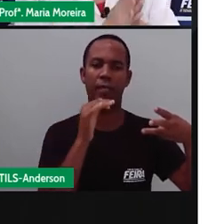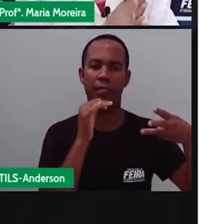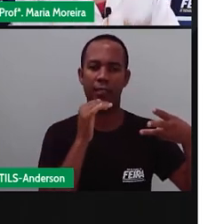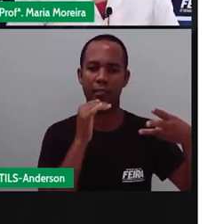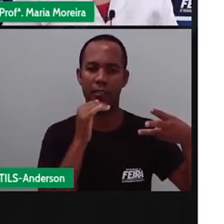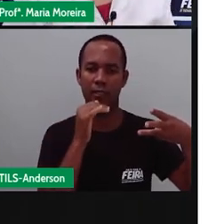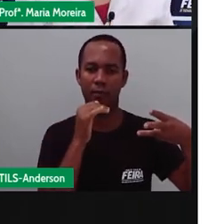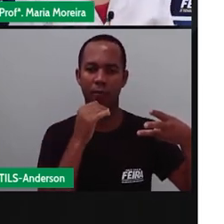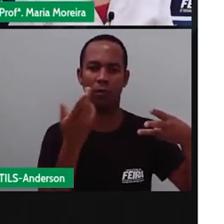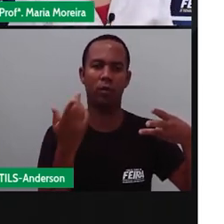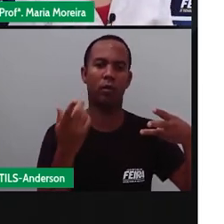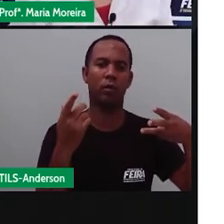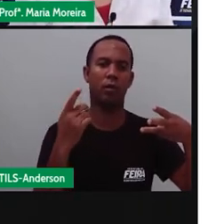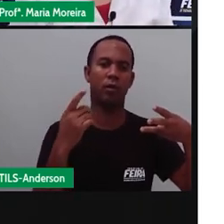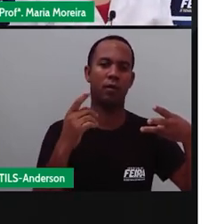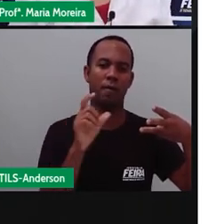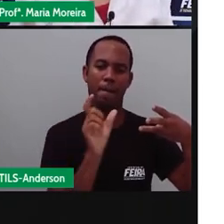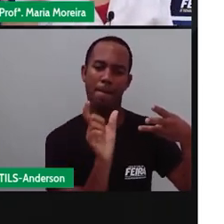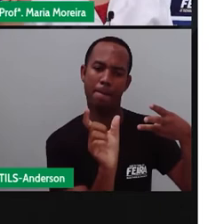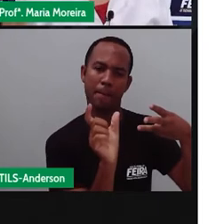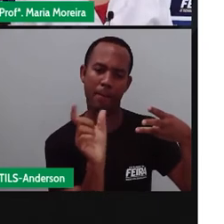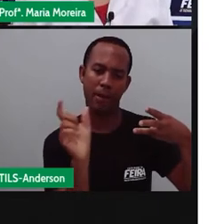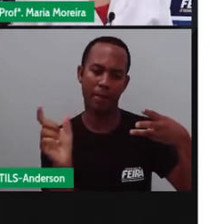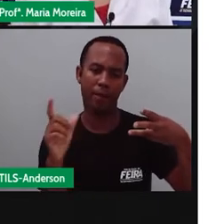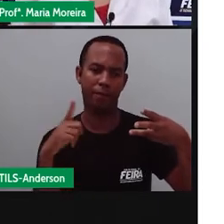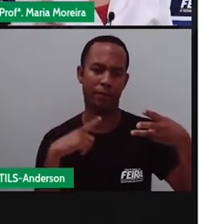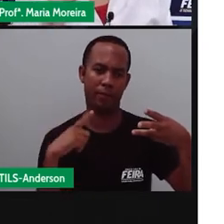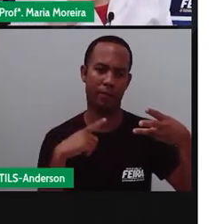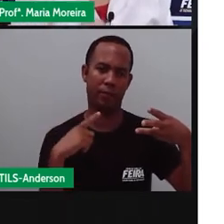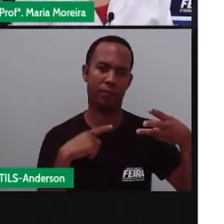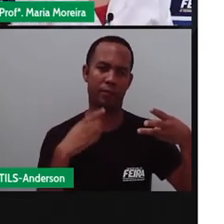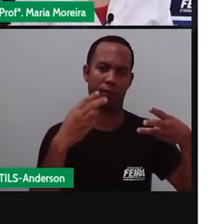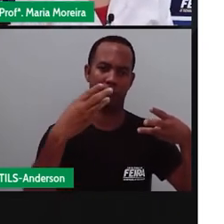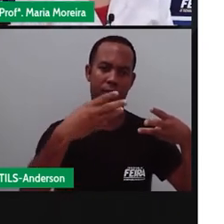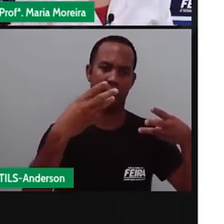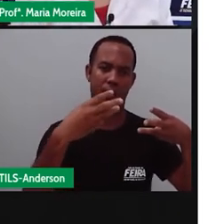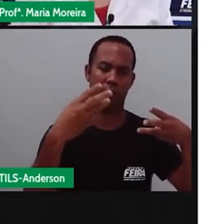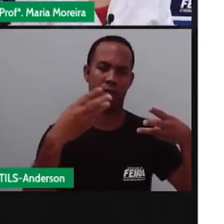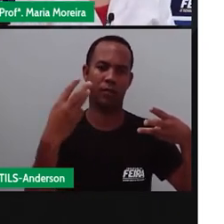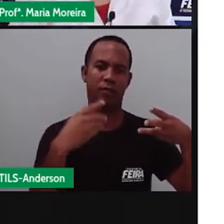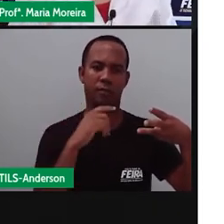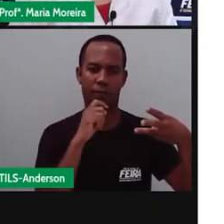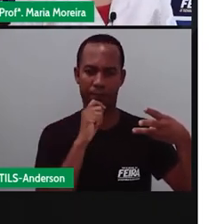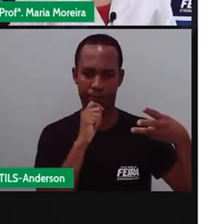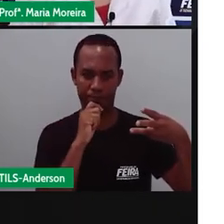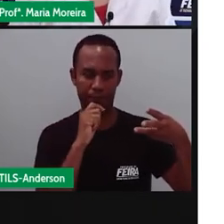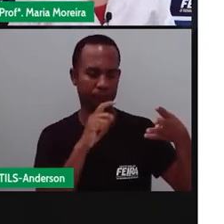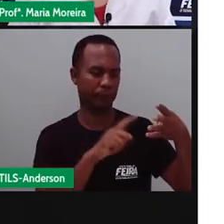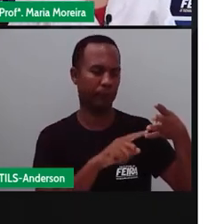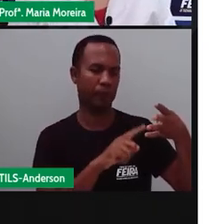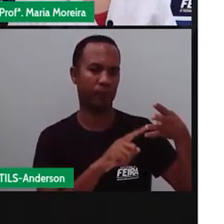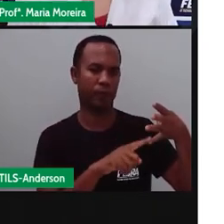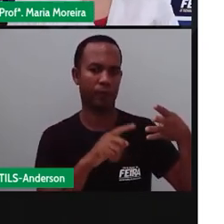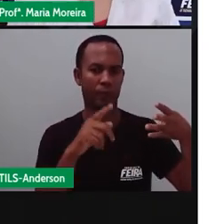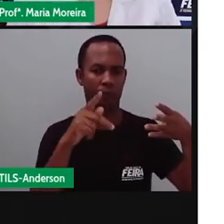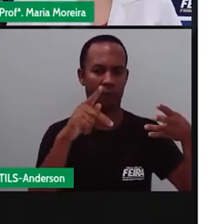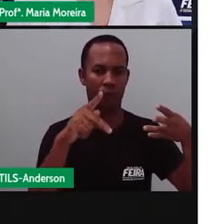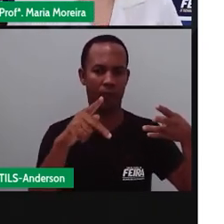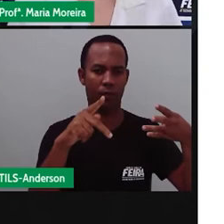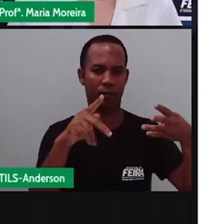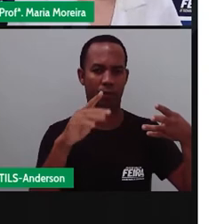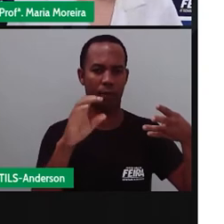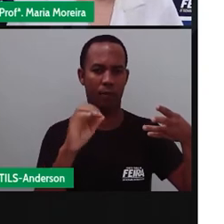Boneca. Boneca tem três sílabas. Lembrando que isso aqui é só uma revisão, tá? E policílaba, que são